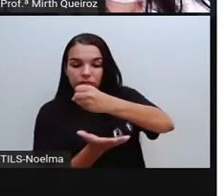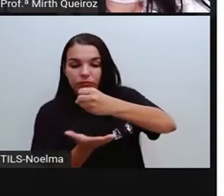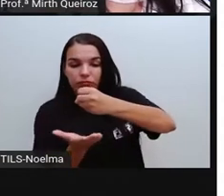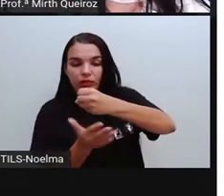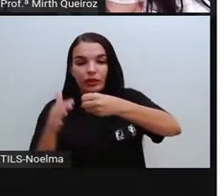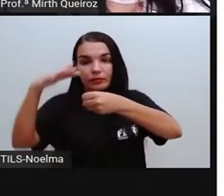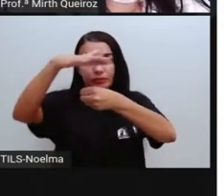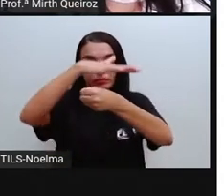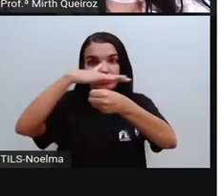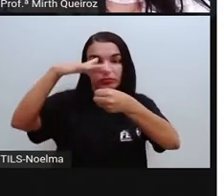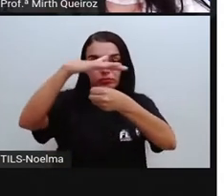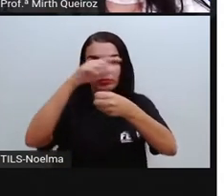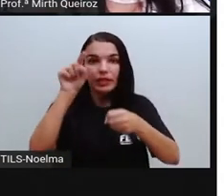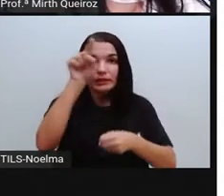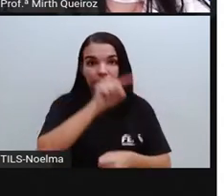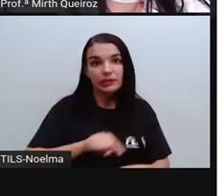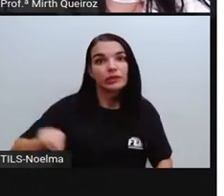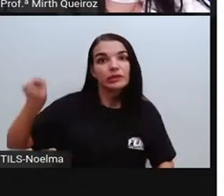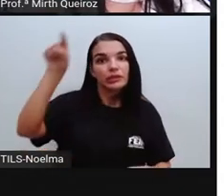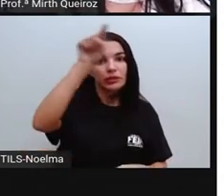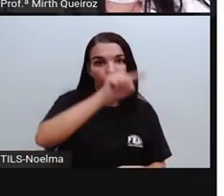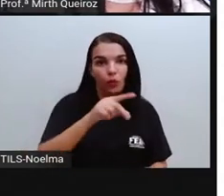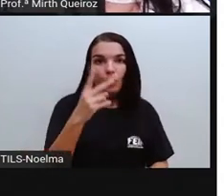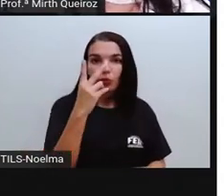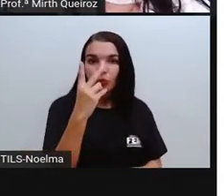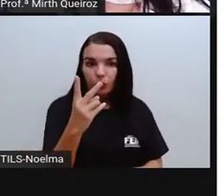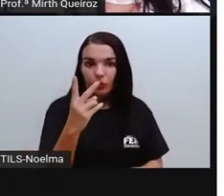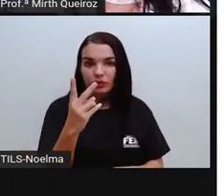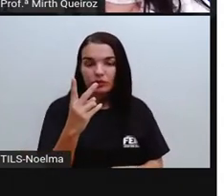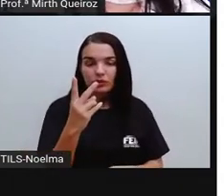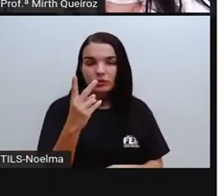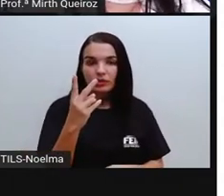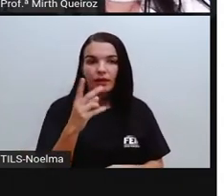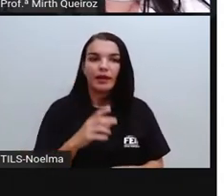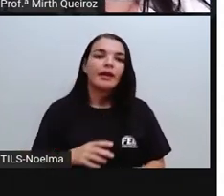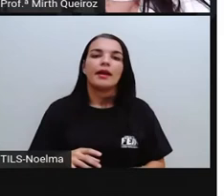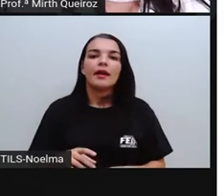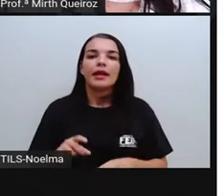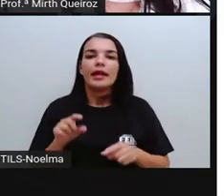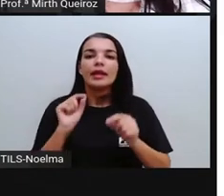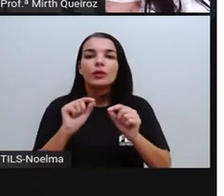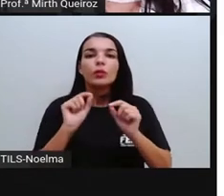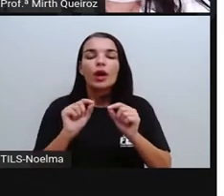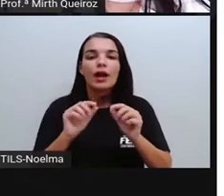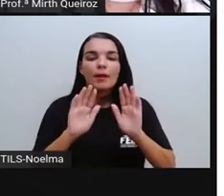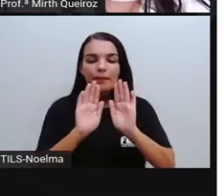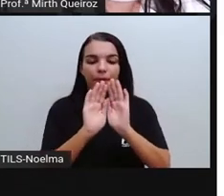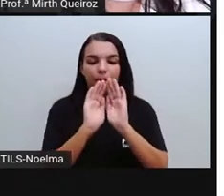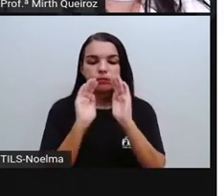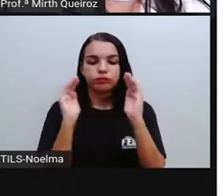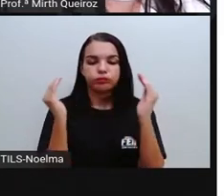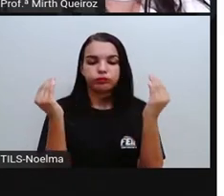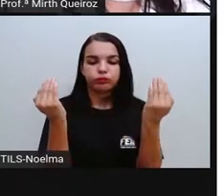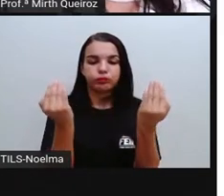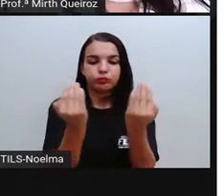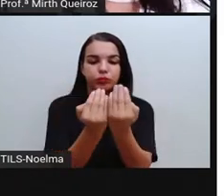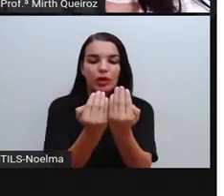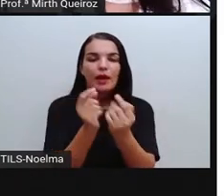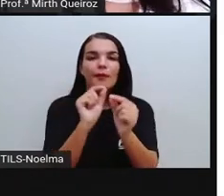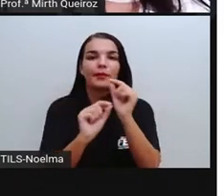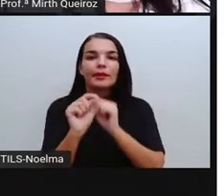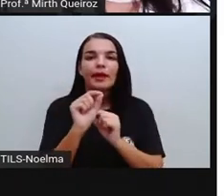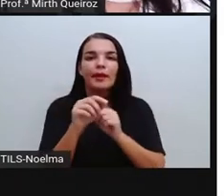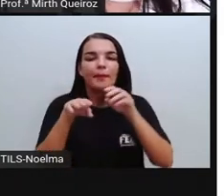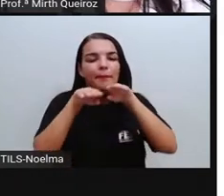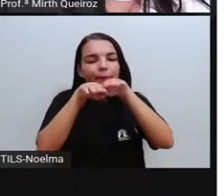Cilindro apresenta duas bases circulares. E sua superfície não é